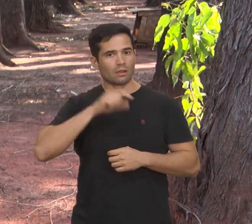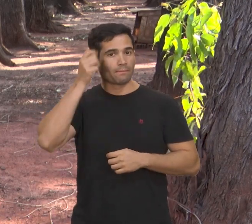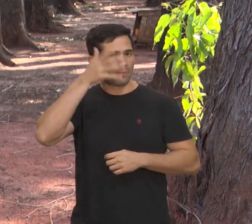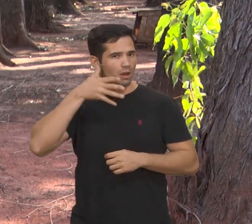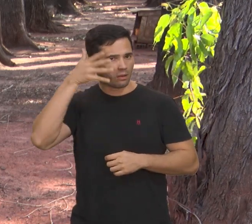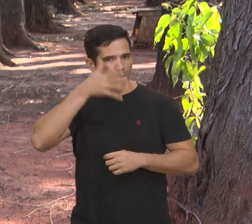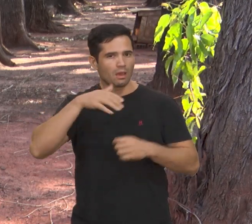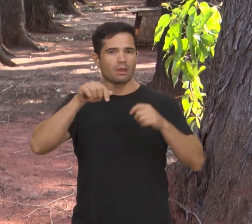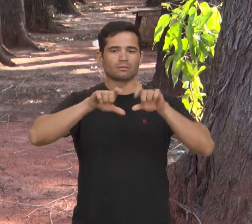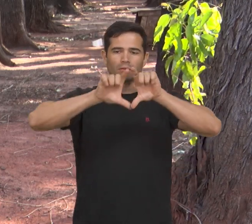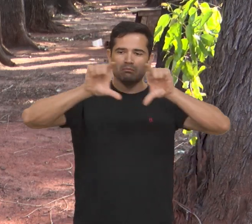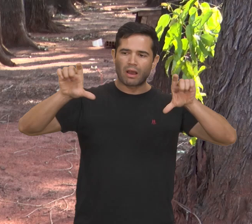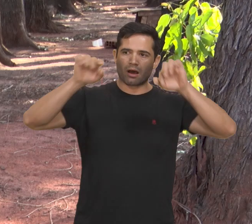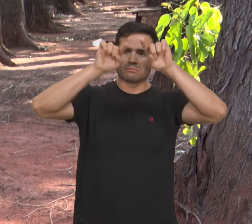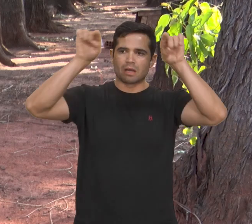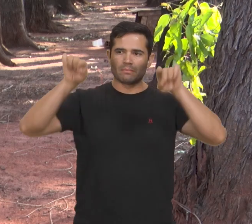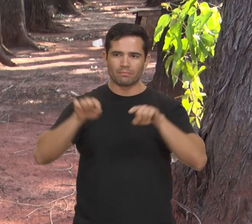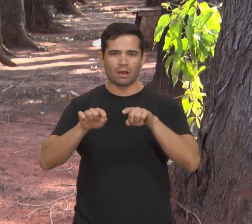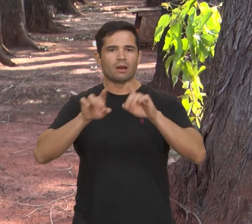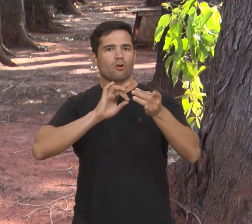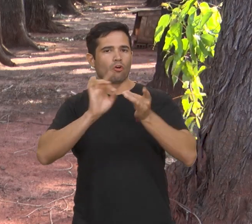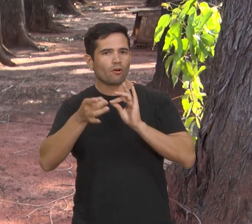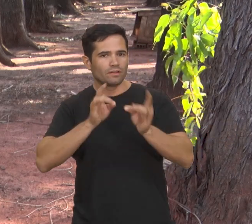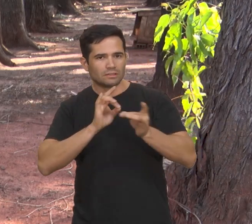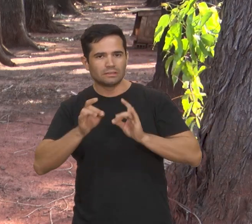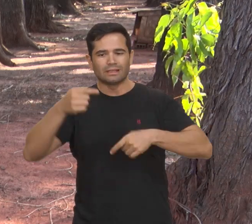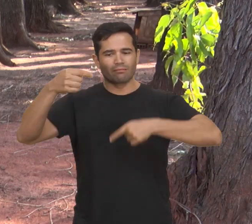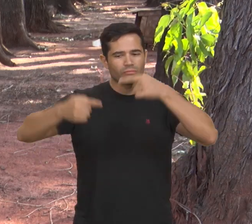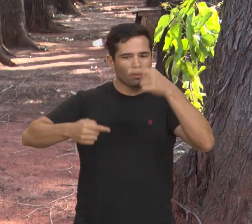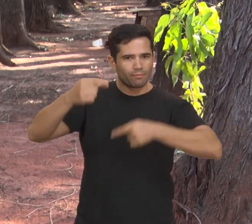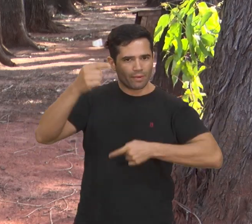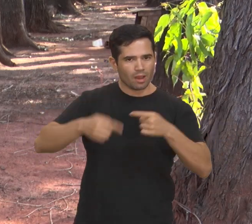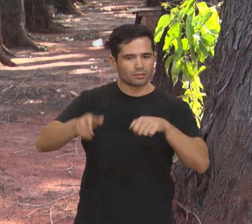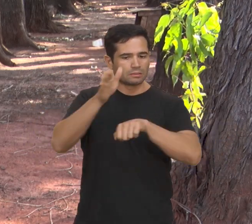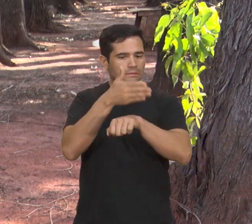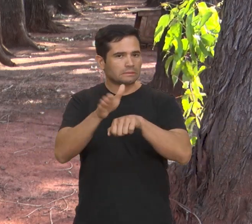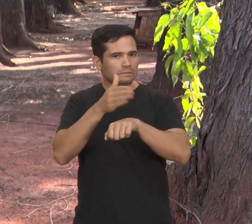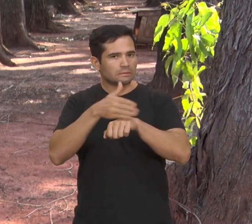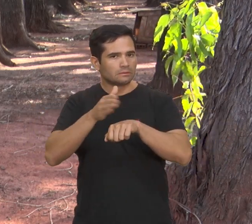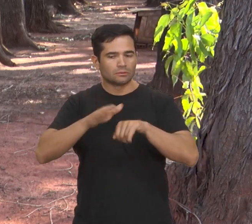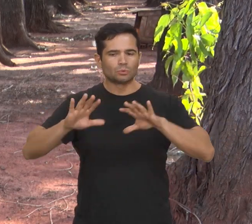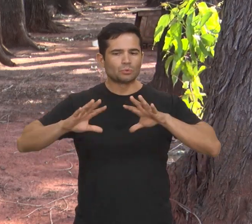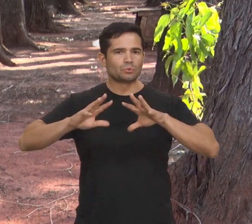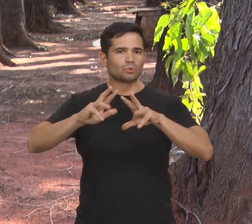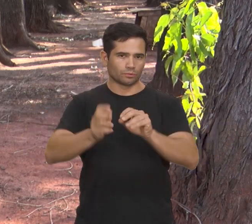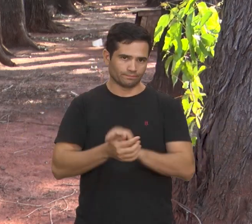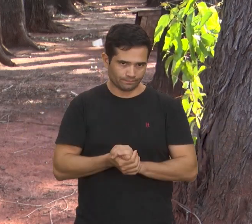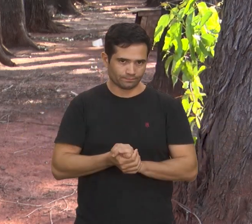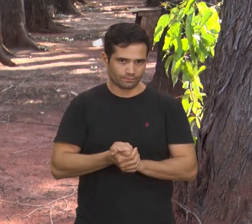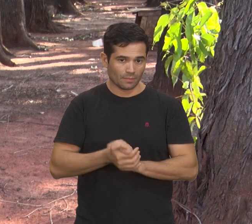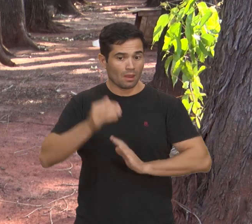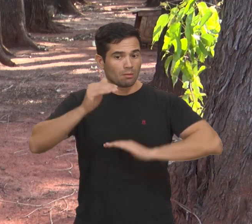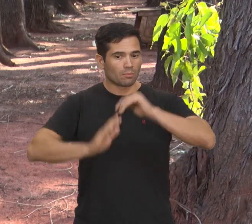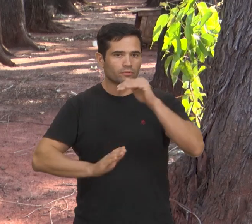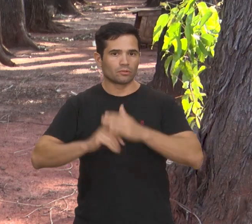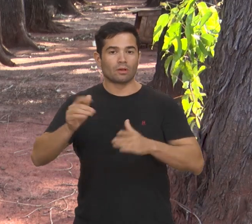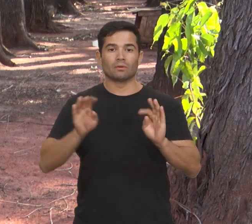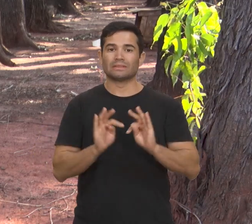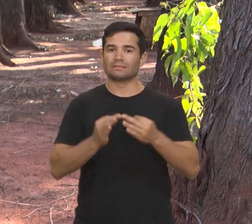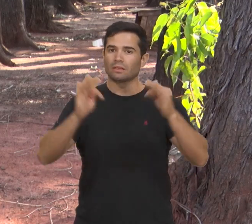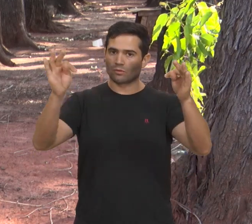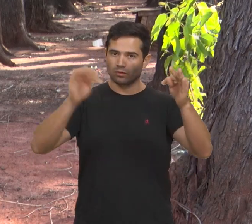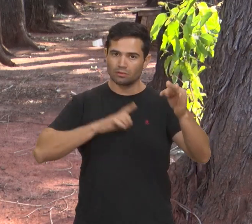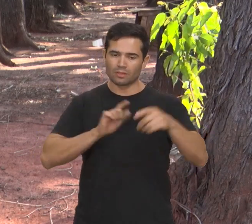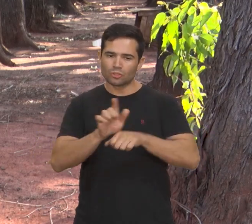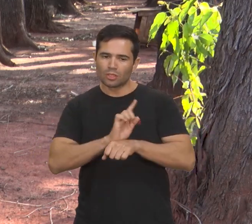com palestras, painéis, workshops, sessões de debate, atividades práticas e muito mais. Especialistas em tecnologia,